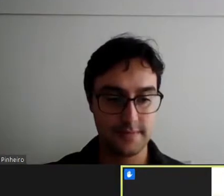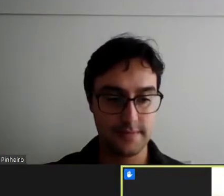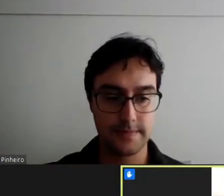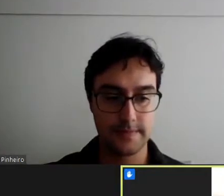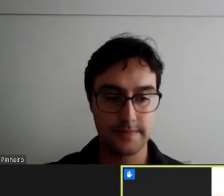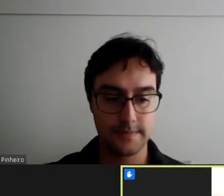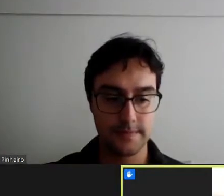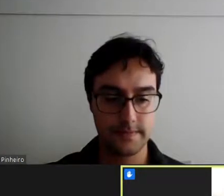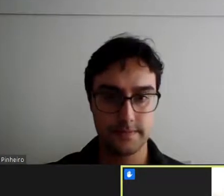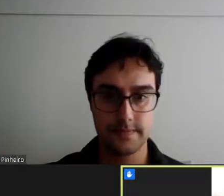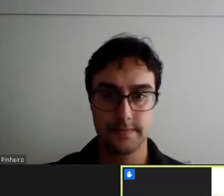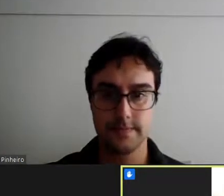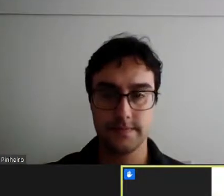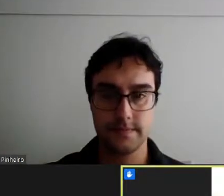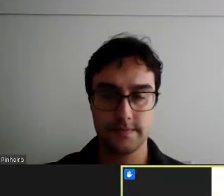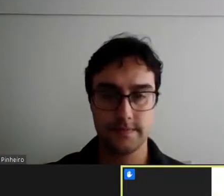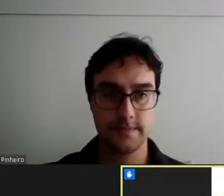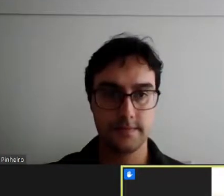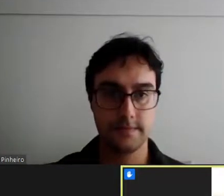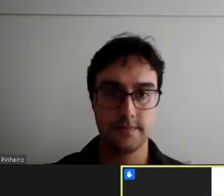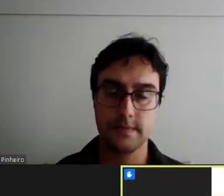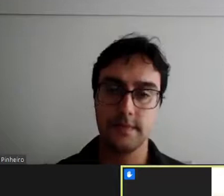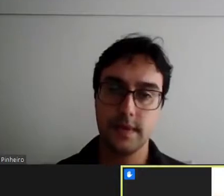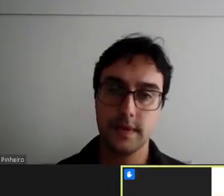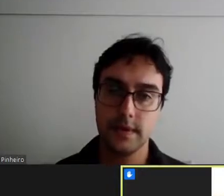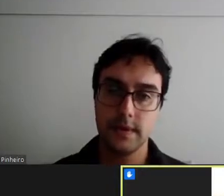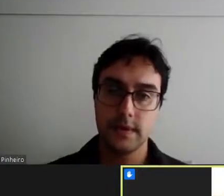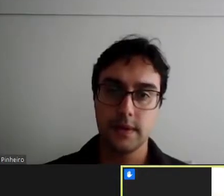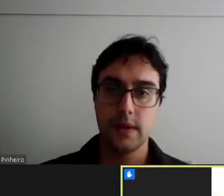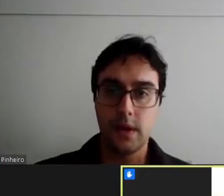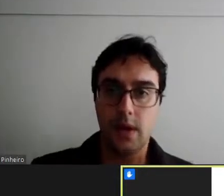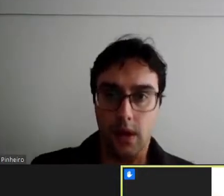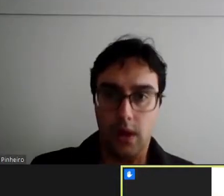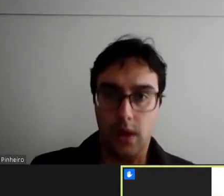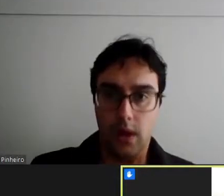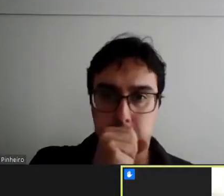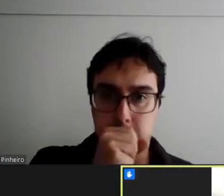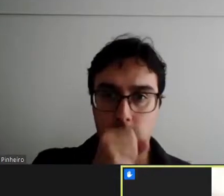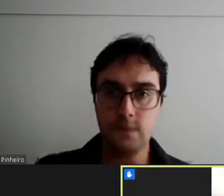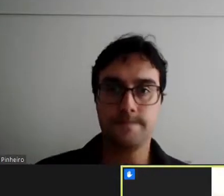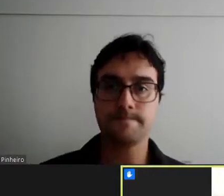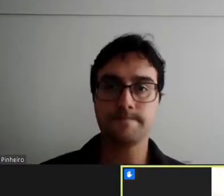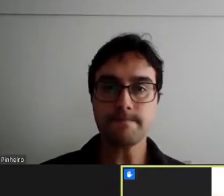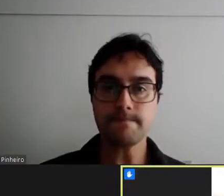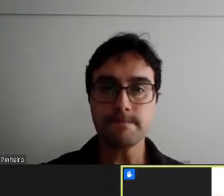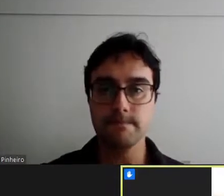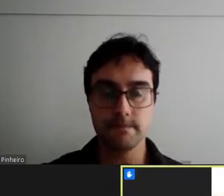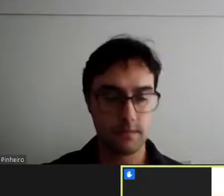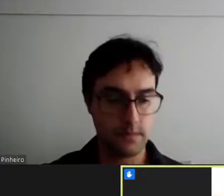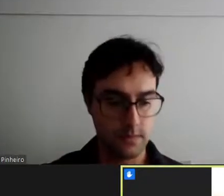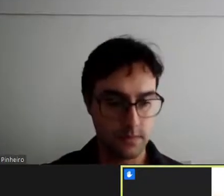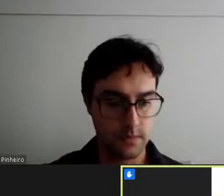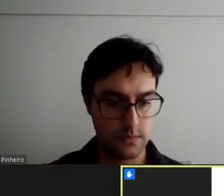A gente luta todos os dias, gente estuda todos os dias. A gente tem uma vida para ser vivida. A gente tem outros temas para ser falados.